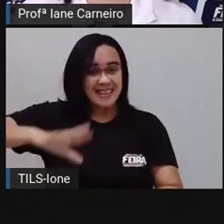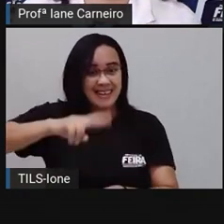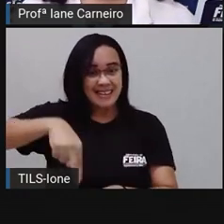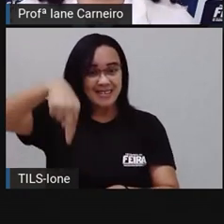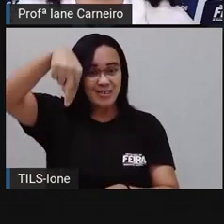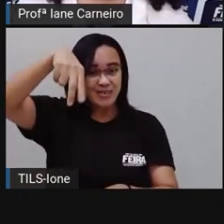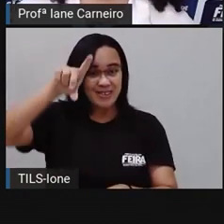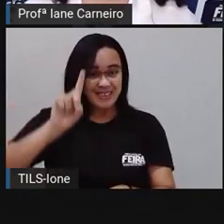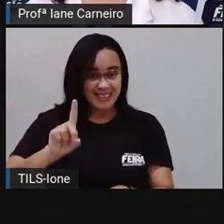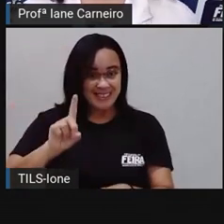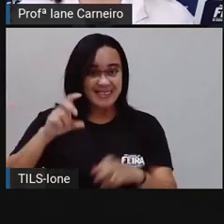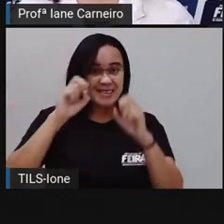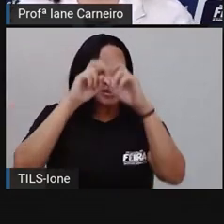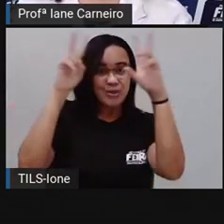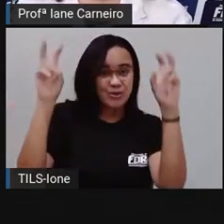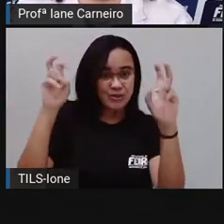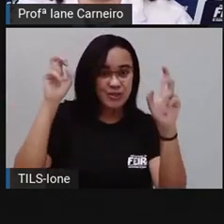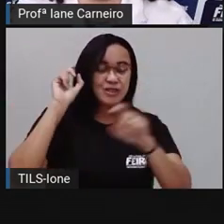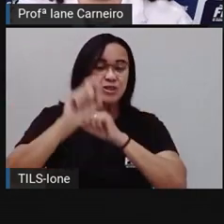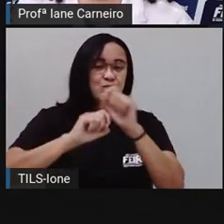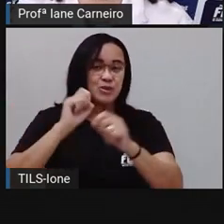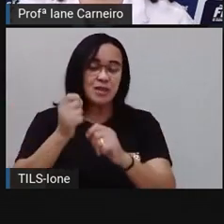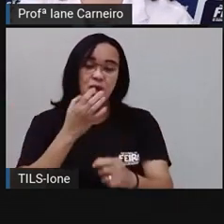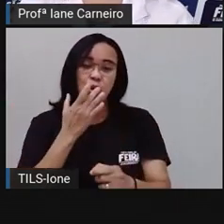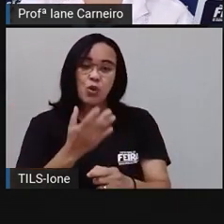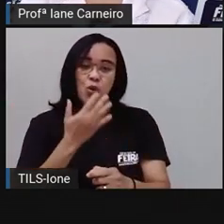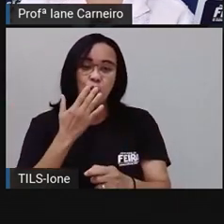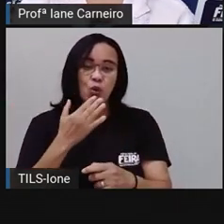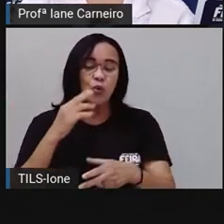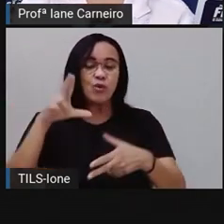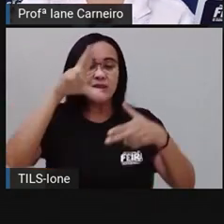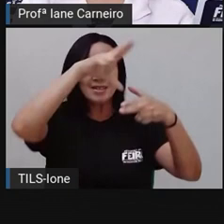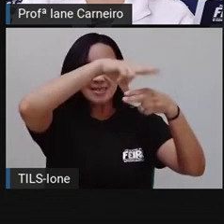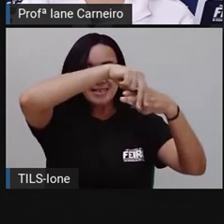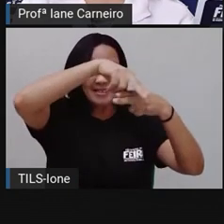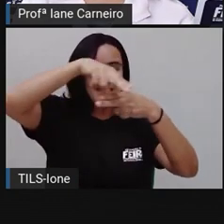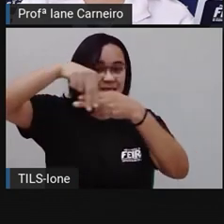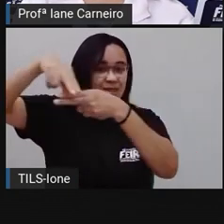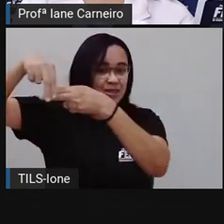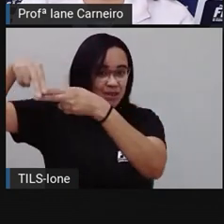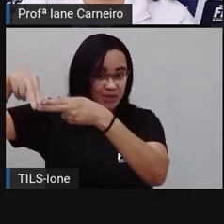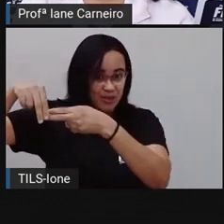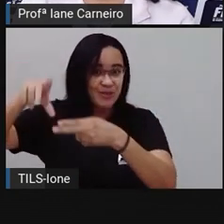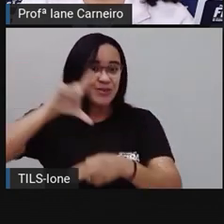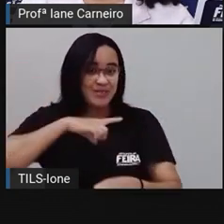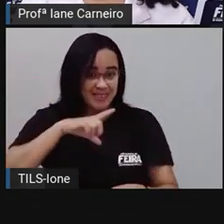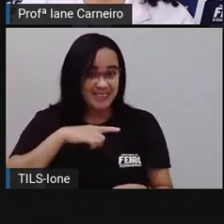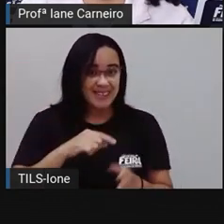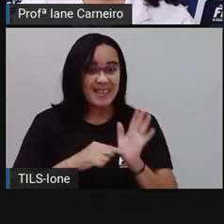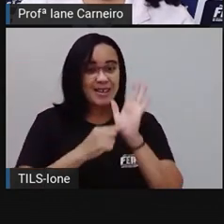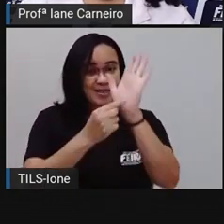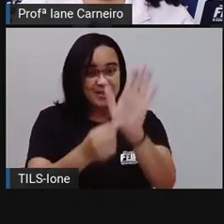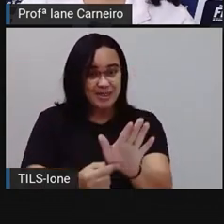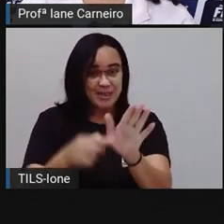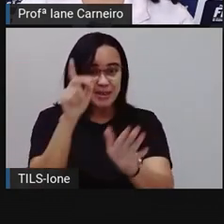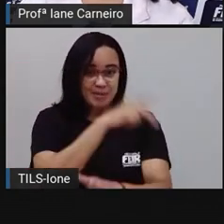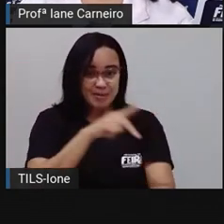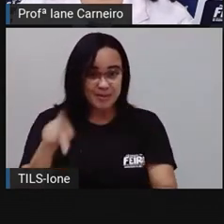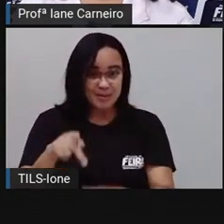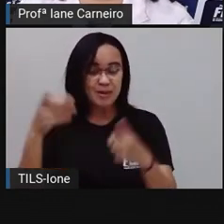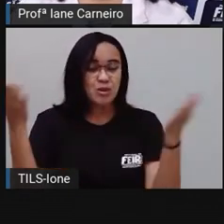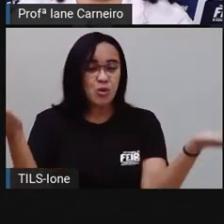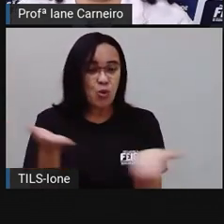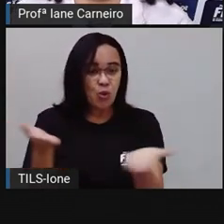Cores em Cordel. Olha só que legal. E a Pró trouxe aqui para a nossa aula de hoje. Deixa eu